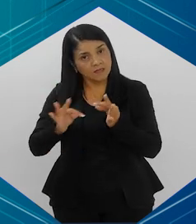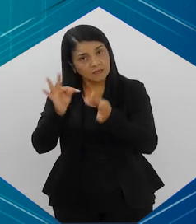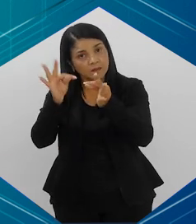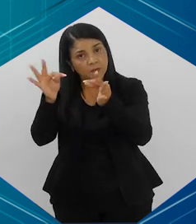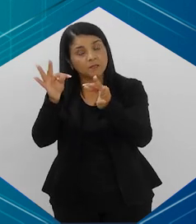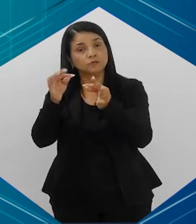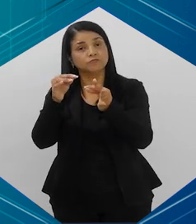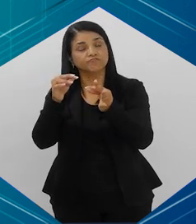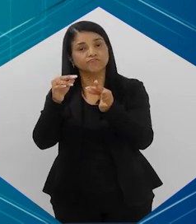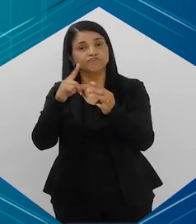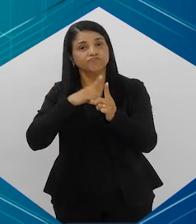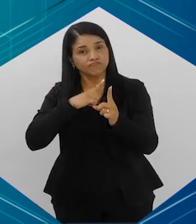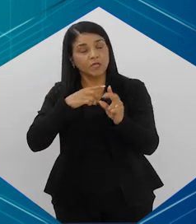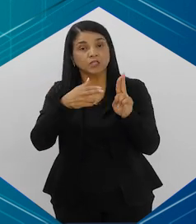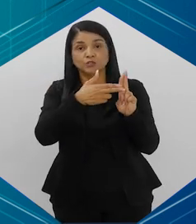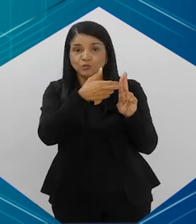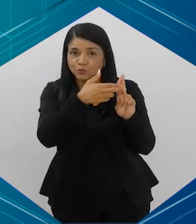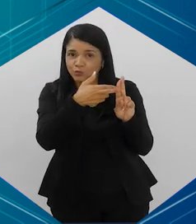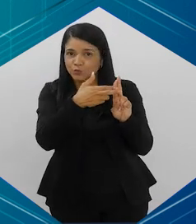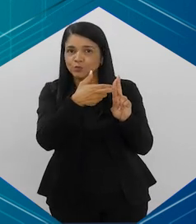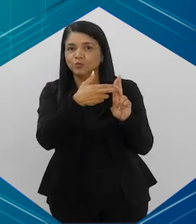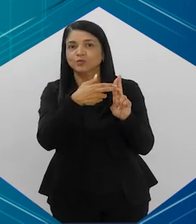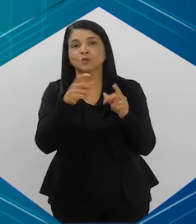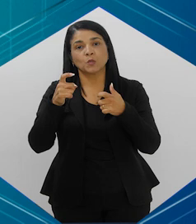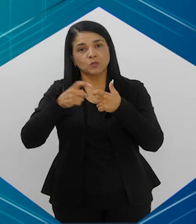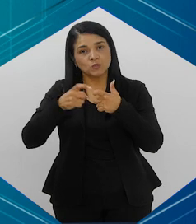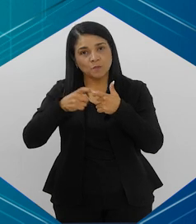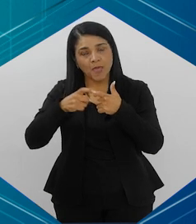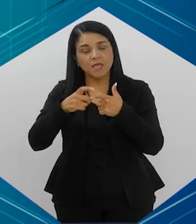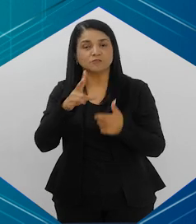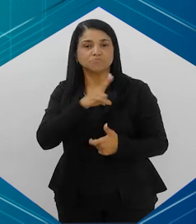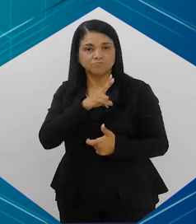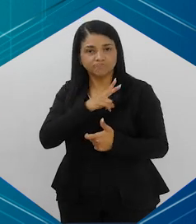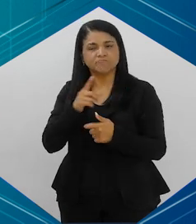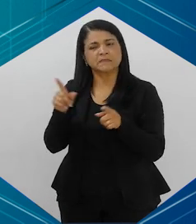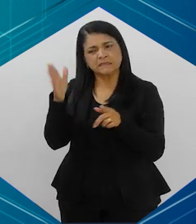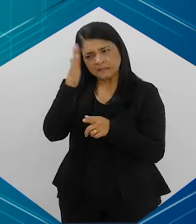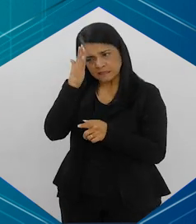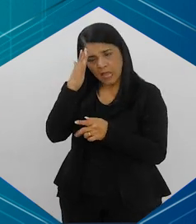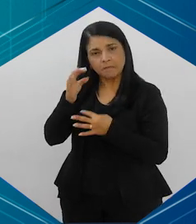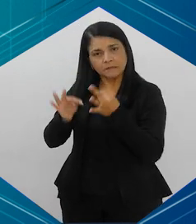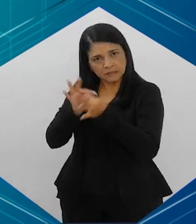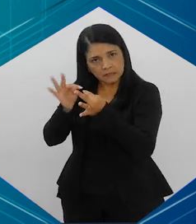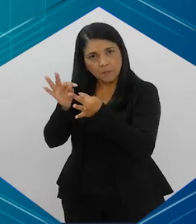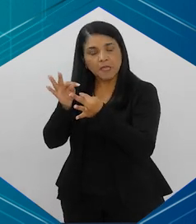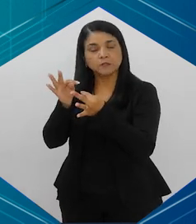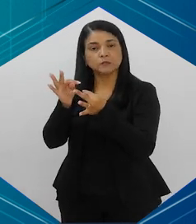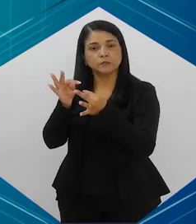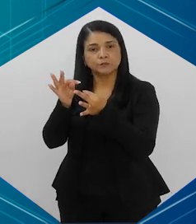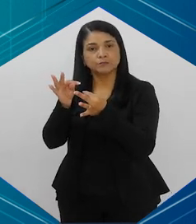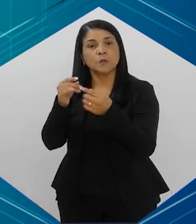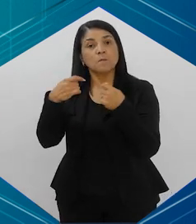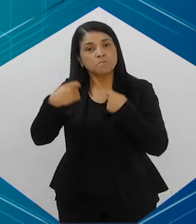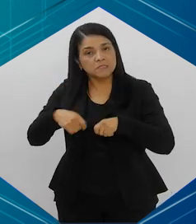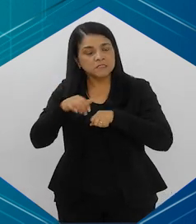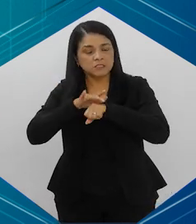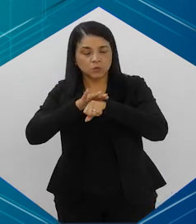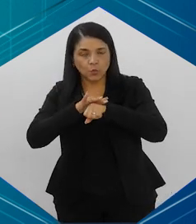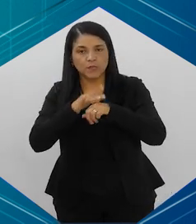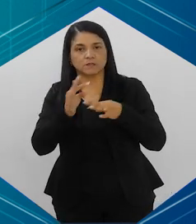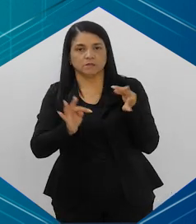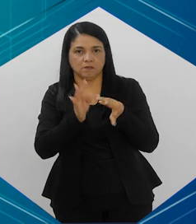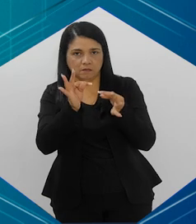e está disponível no SUS. Os médicos privados também sabem tratar isso. Então, é uma doença que deve ser tratada,